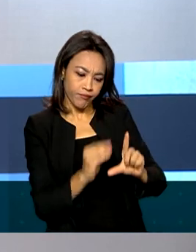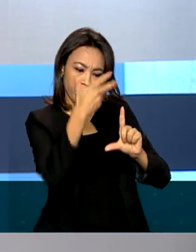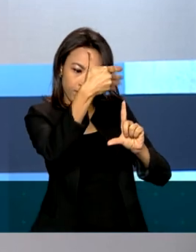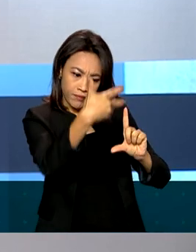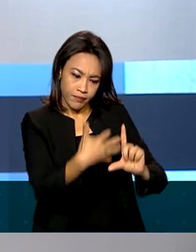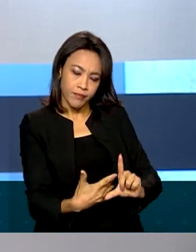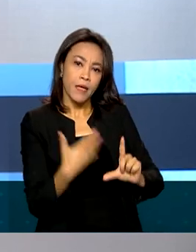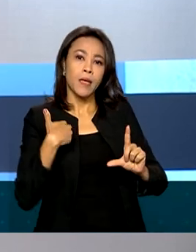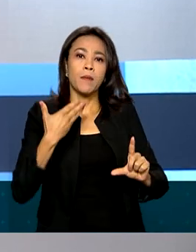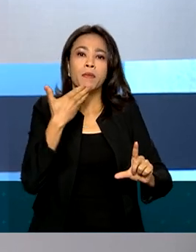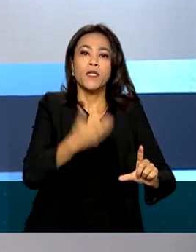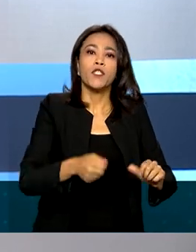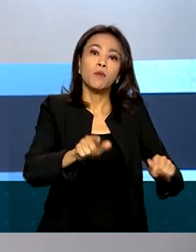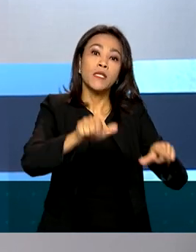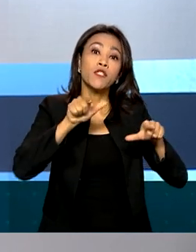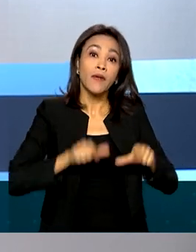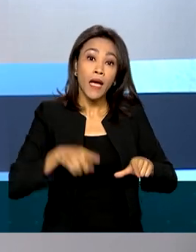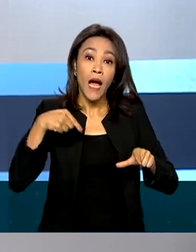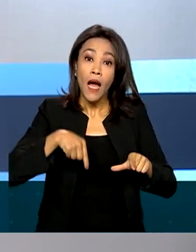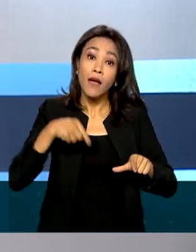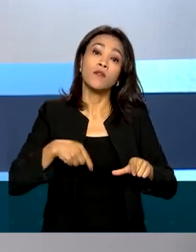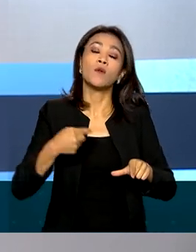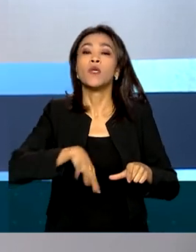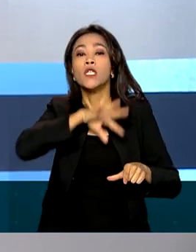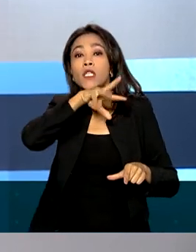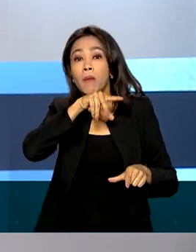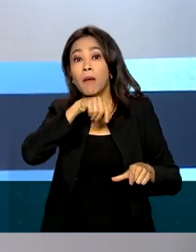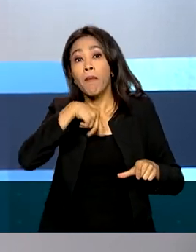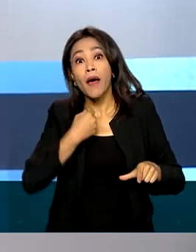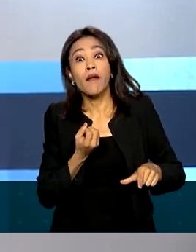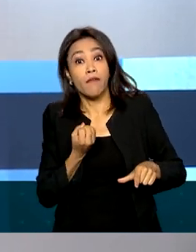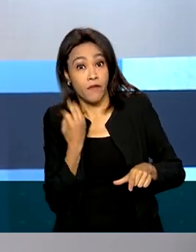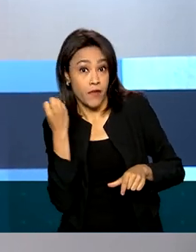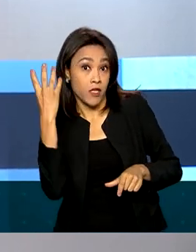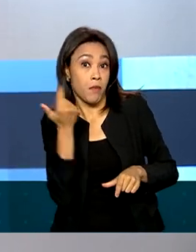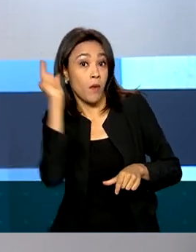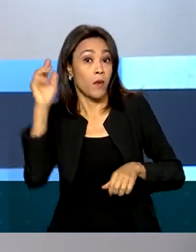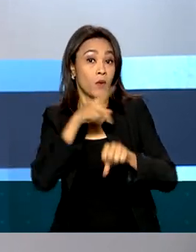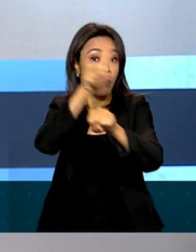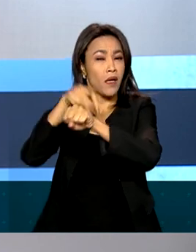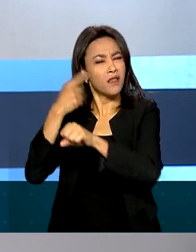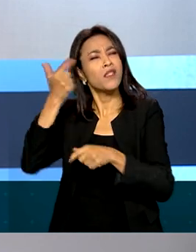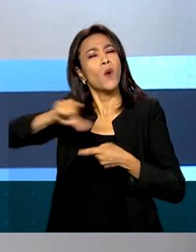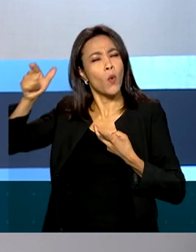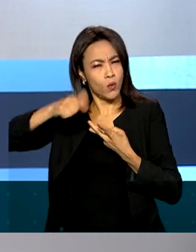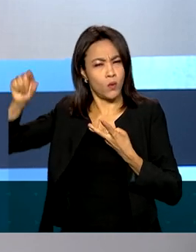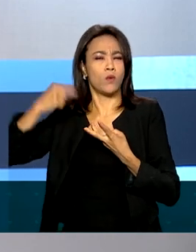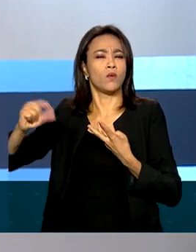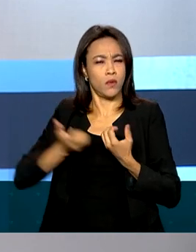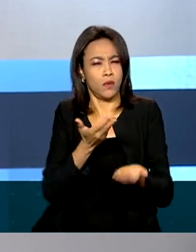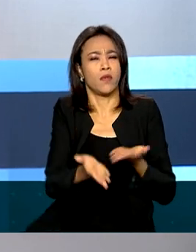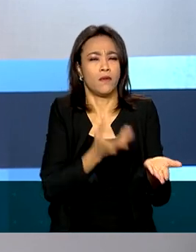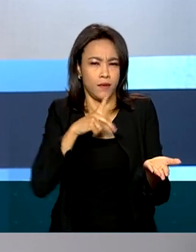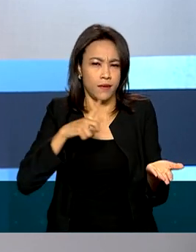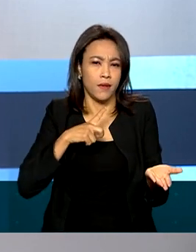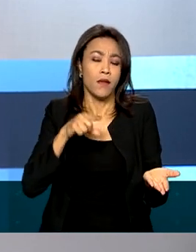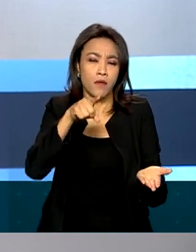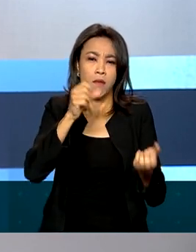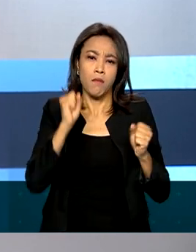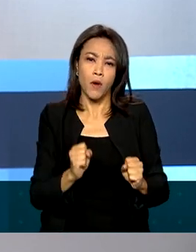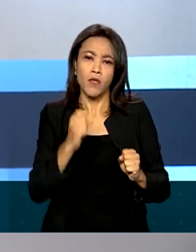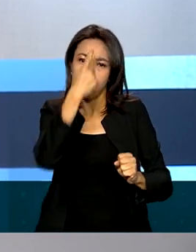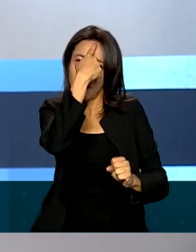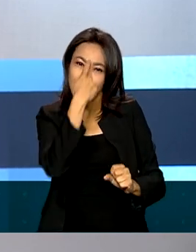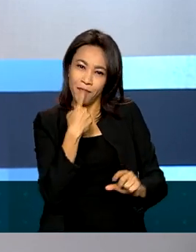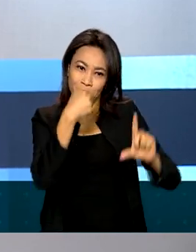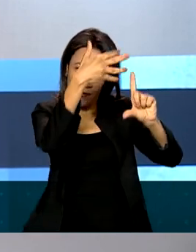solicitar certificado veterinário para viajar para outro país com um animal de estimação, entre outros serviços. Você pode acessar o perfil